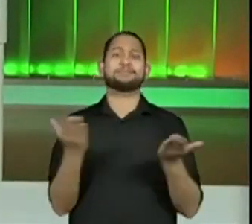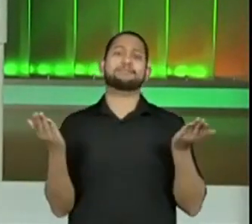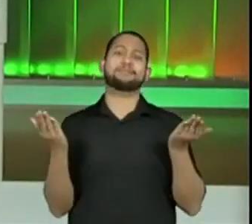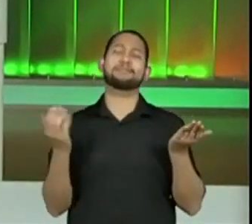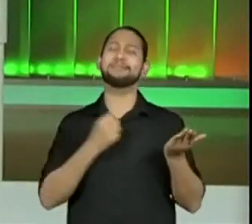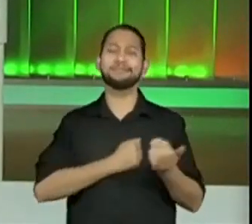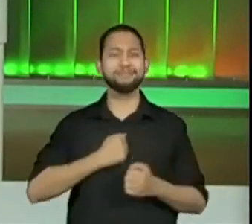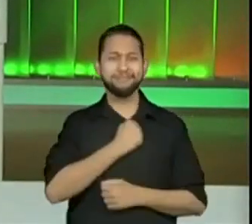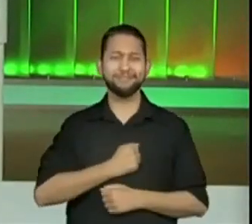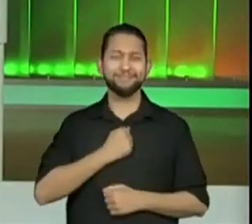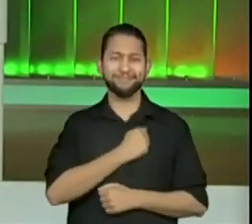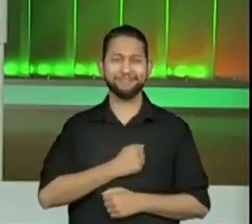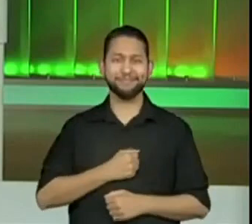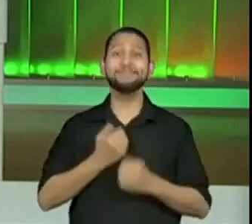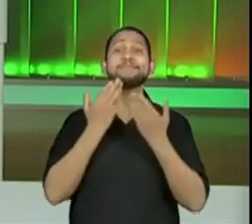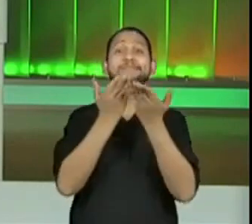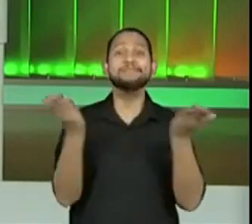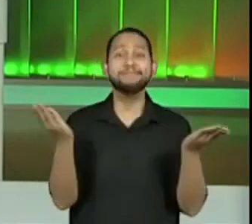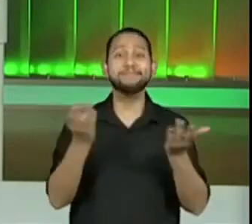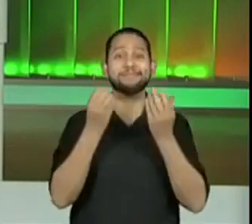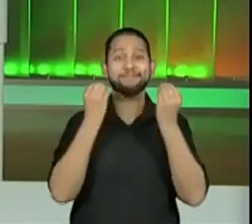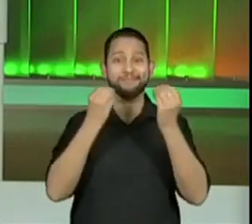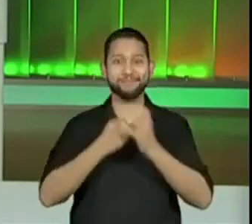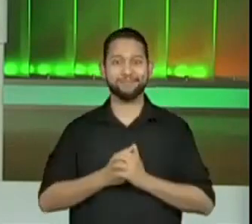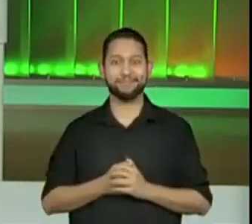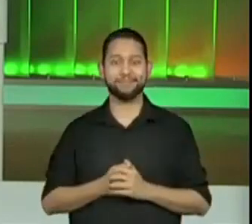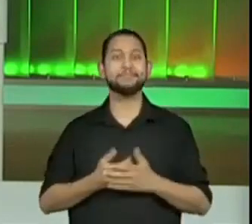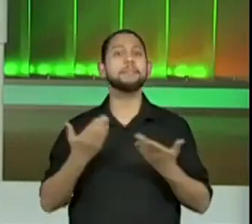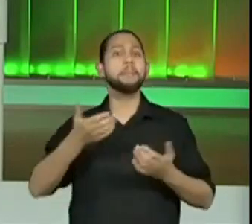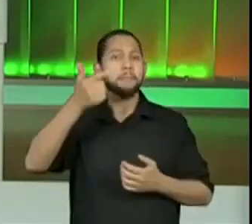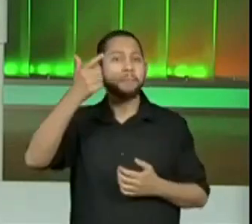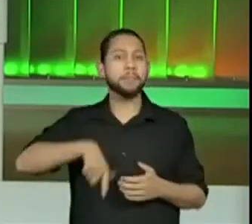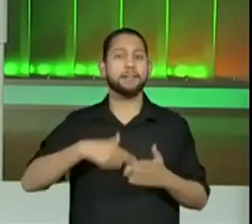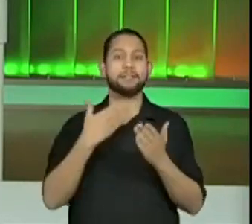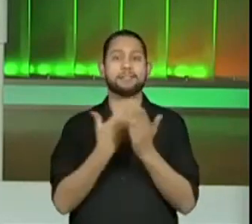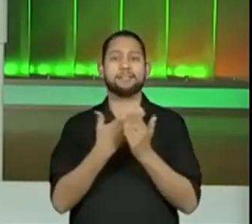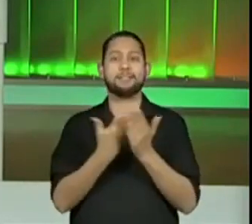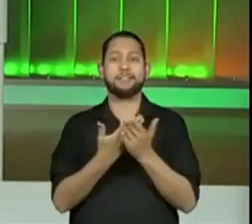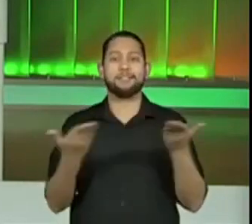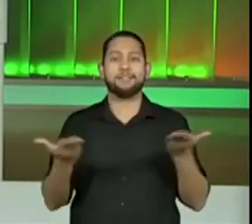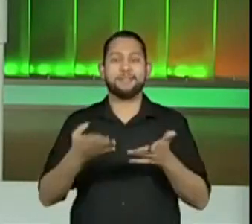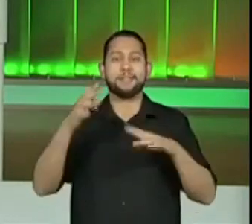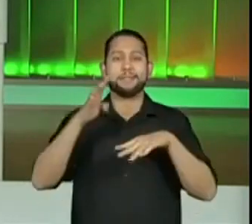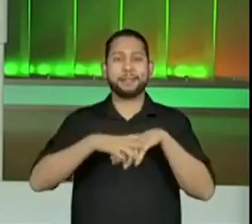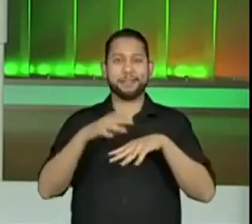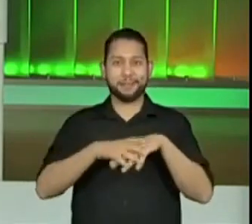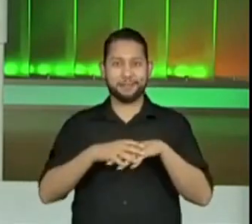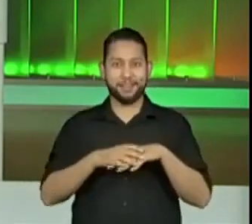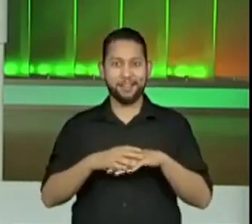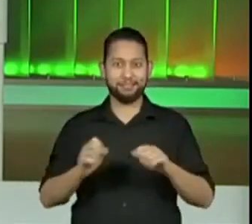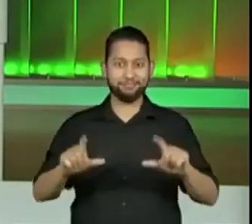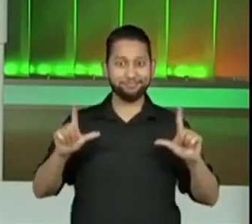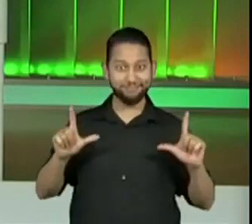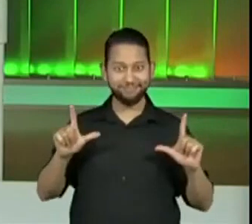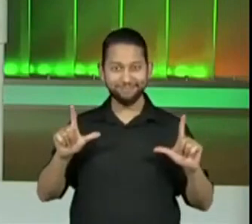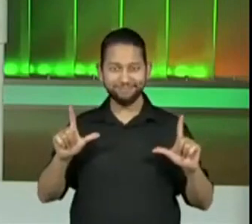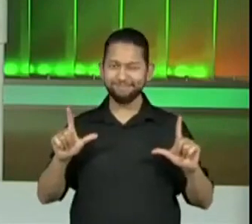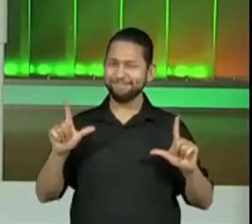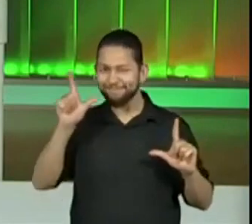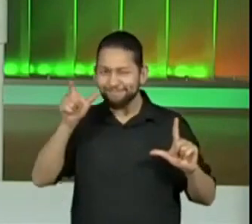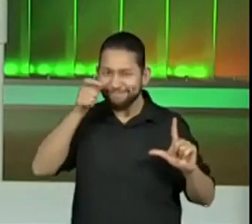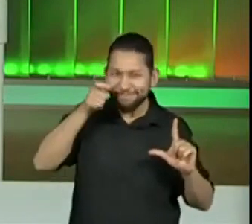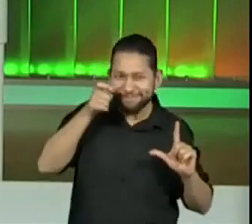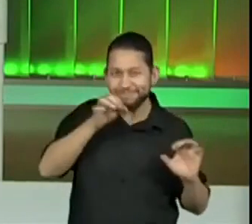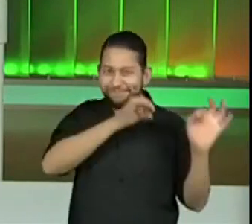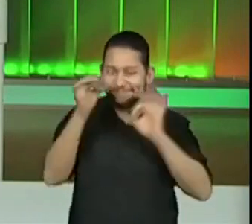saudade. E aí, galera? Preparados para mais uma aula de matemática na sua telinha? Eu